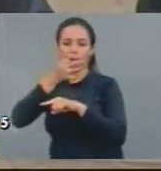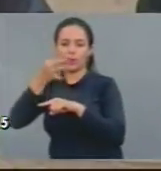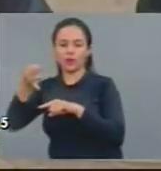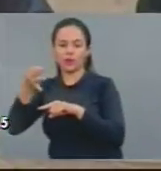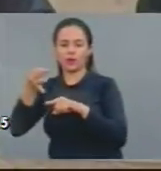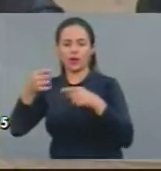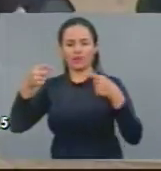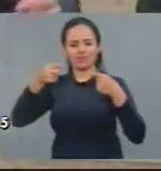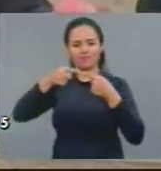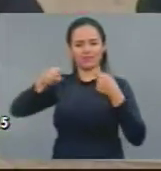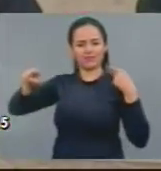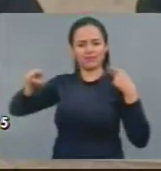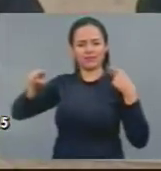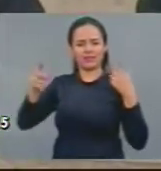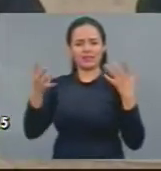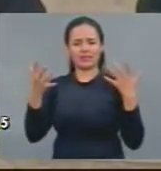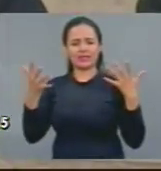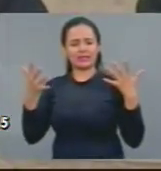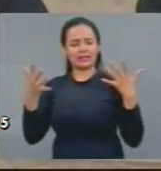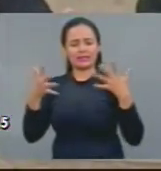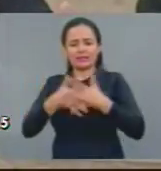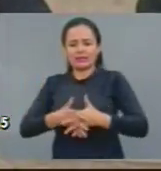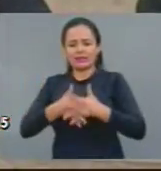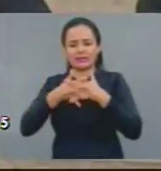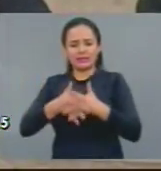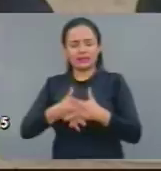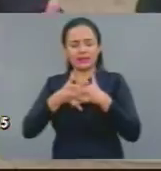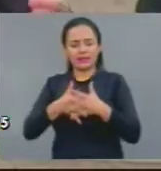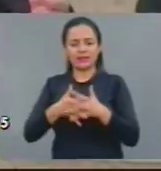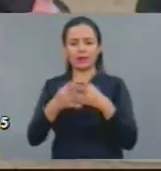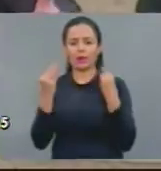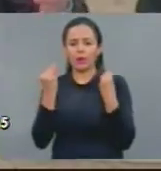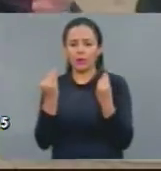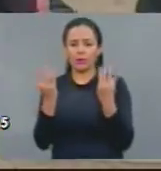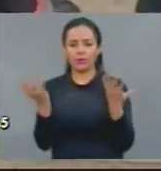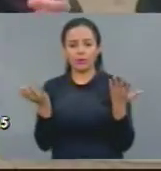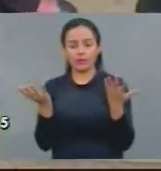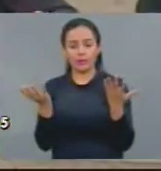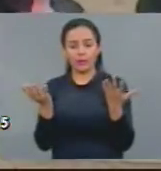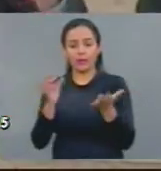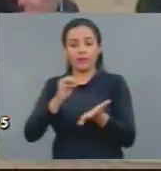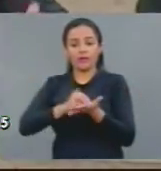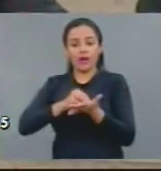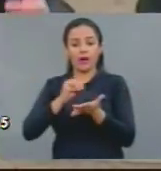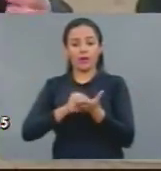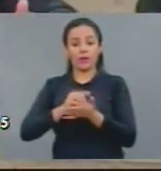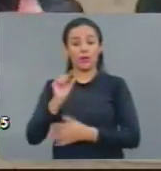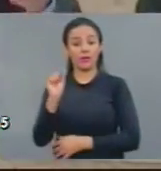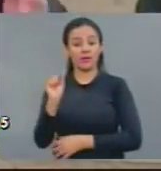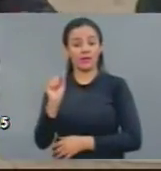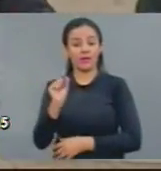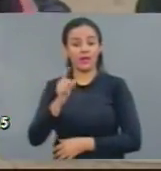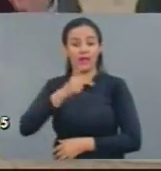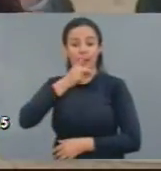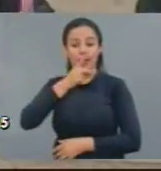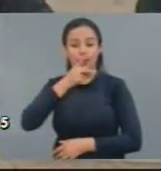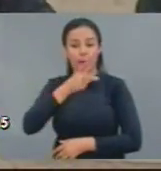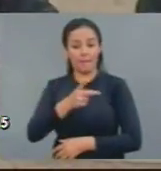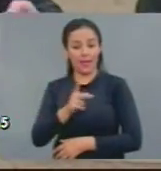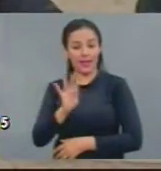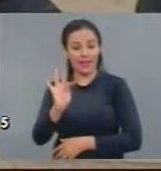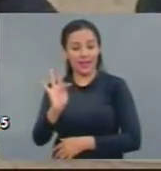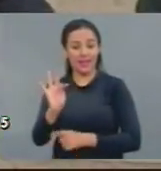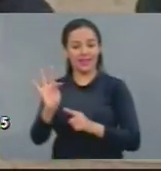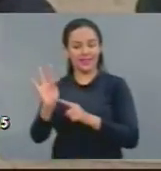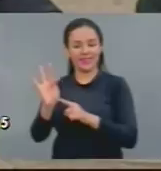depois bate. E totalmente desmoralizado. O que é que leva a isso? Falta de credibilidade cada vez mais crescente do país.